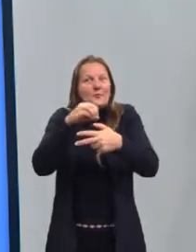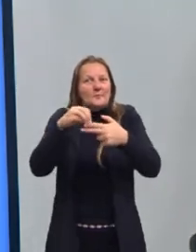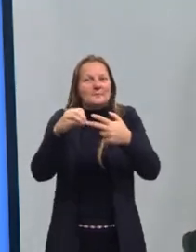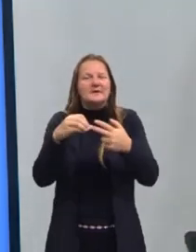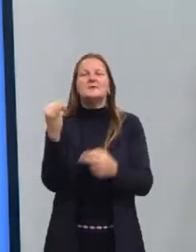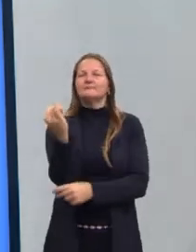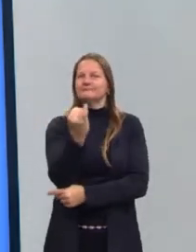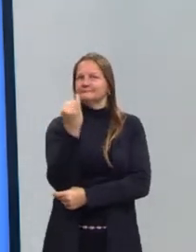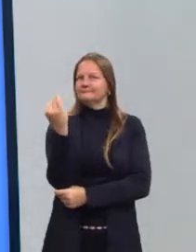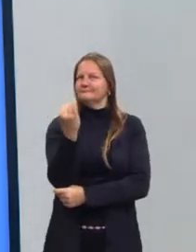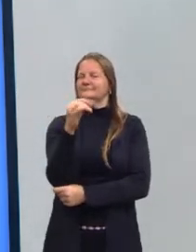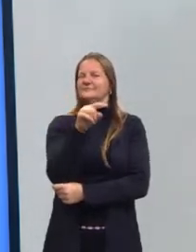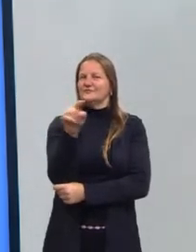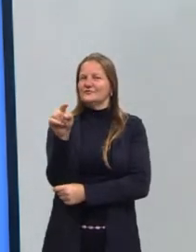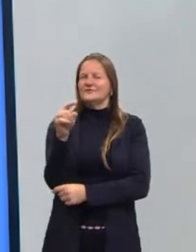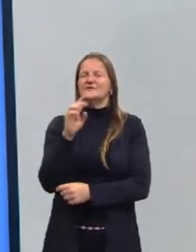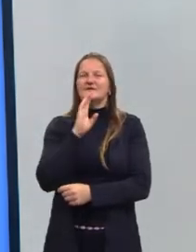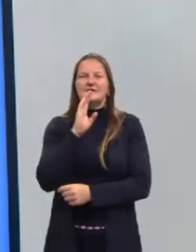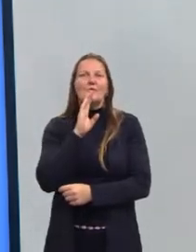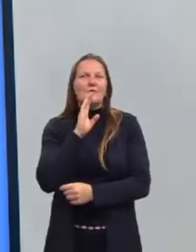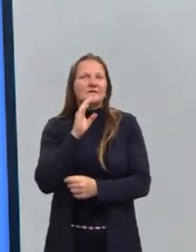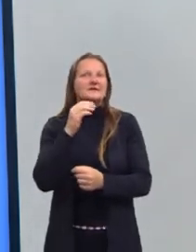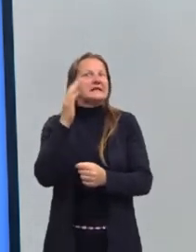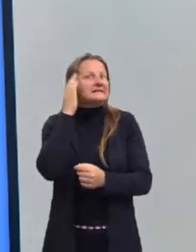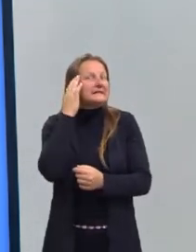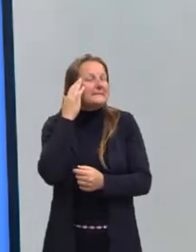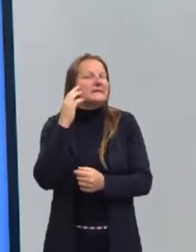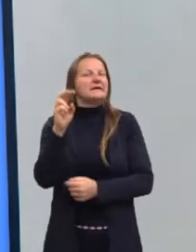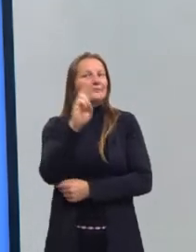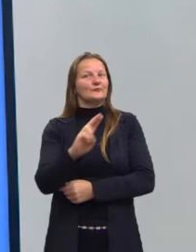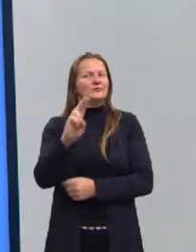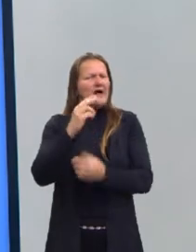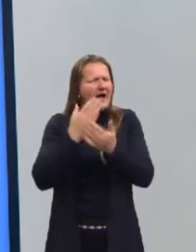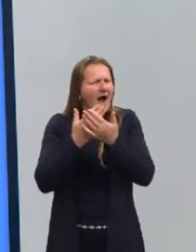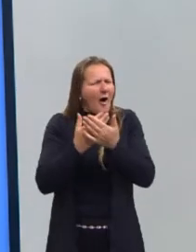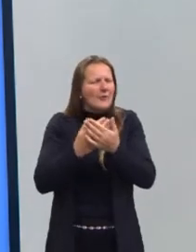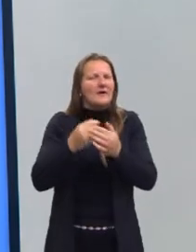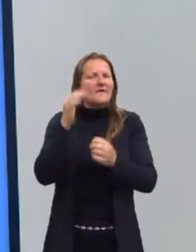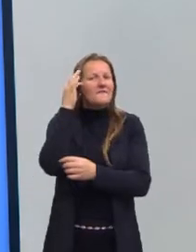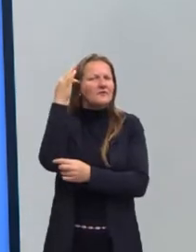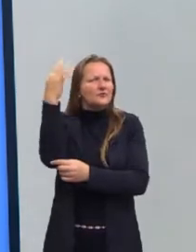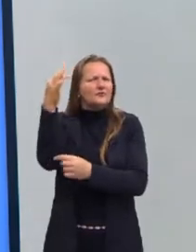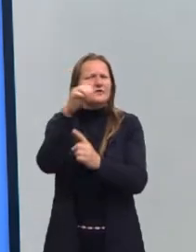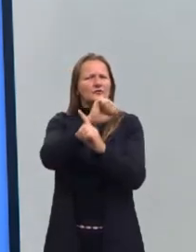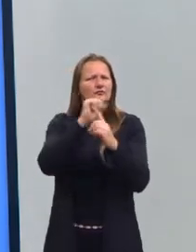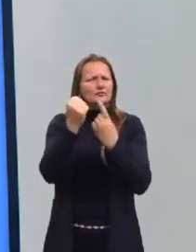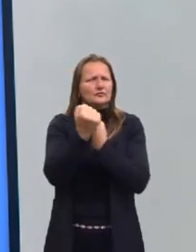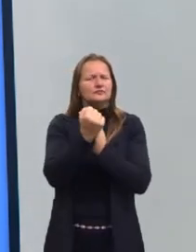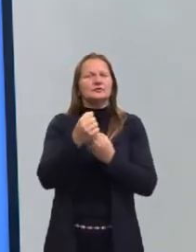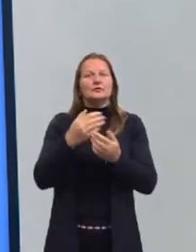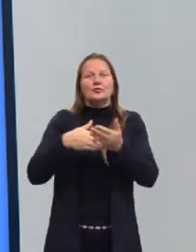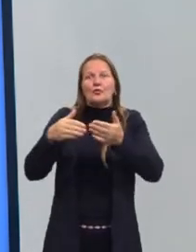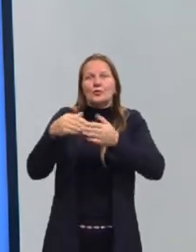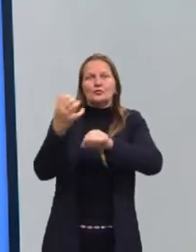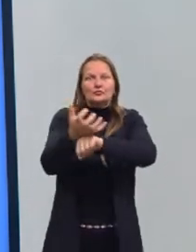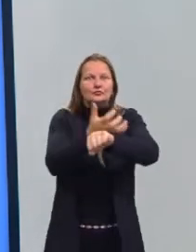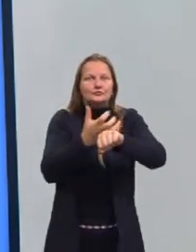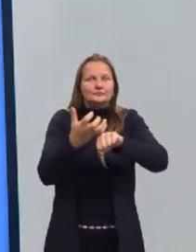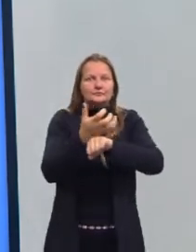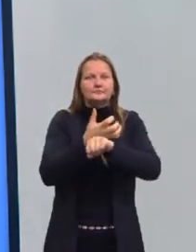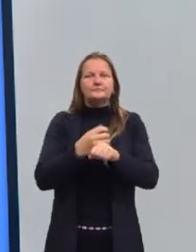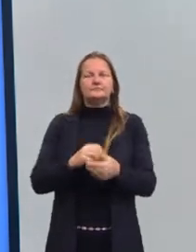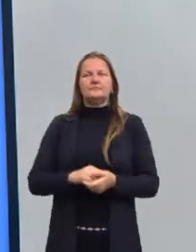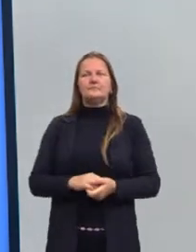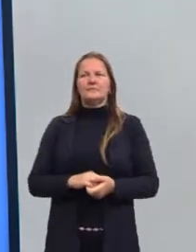importantes, né? E aí utilize as nossas aulas de filosofia, sociologia, dos demais componentes. Se